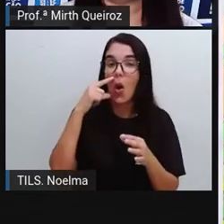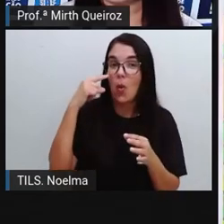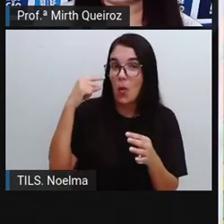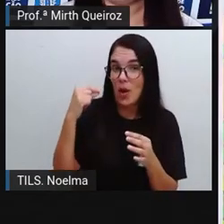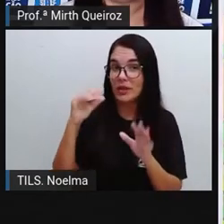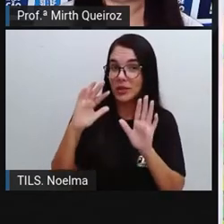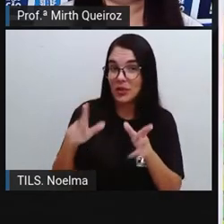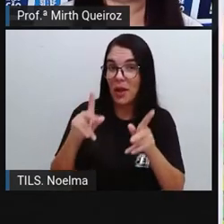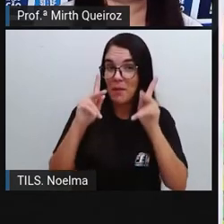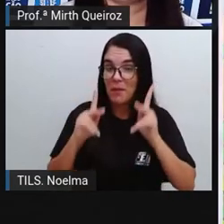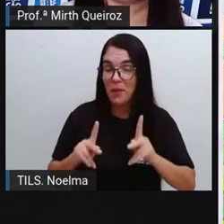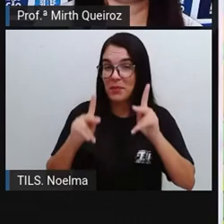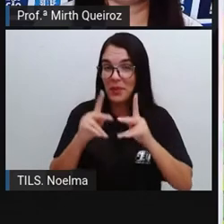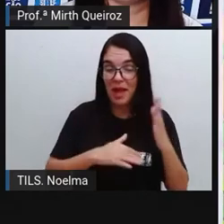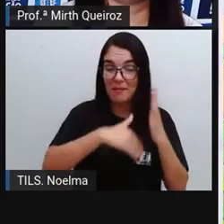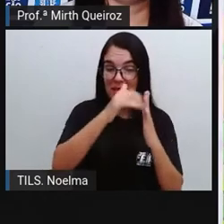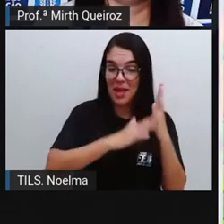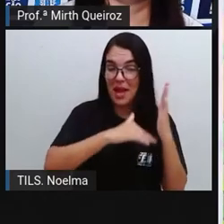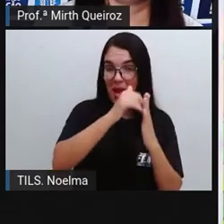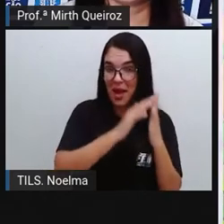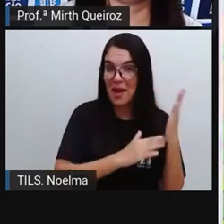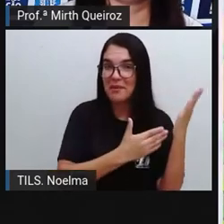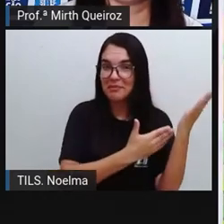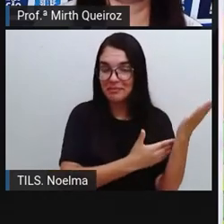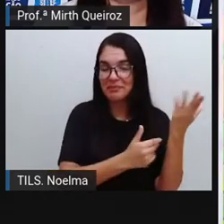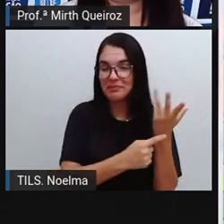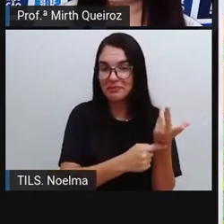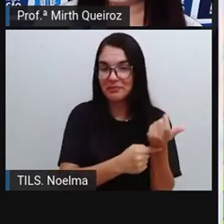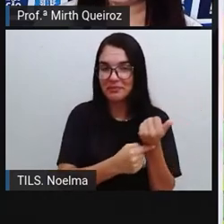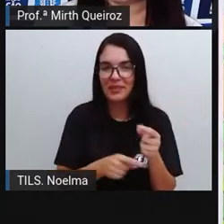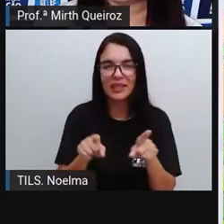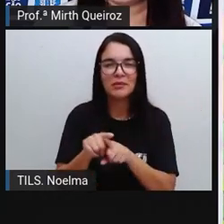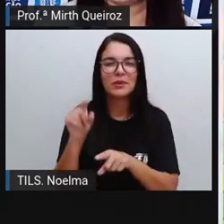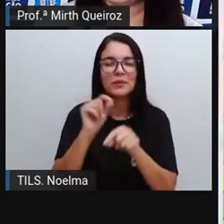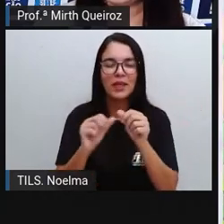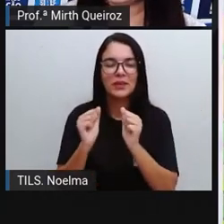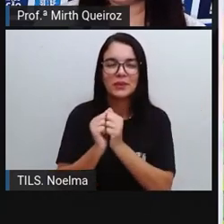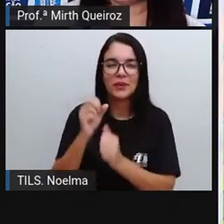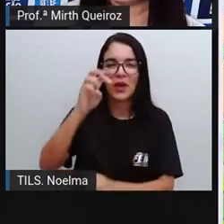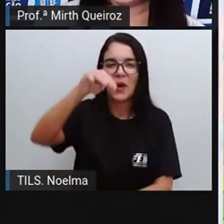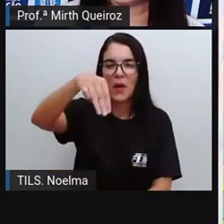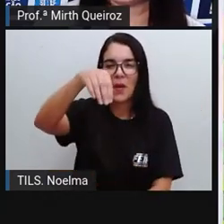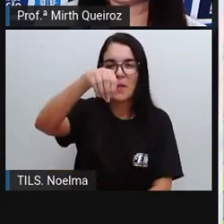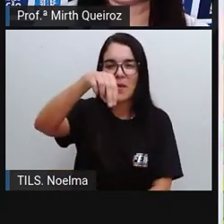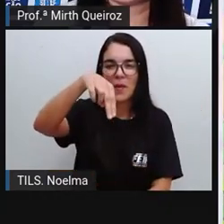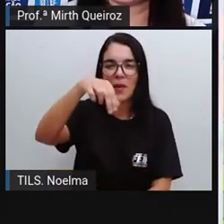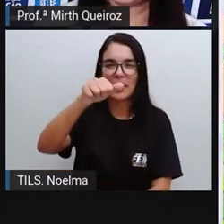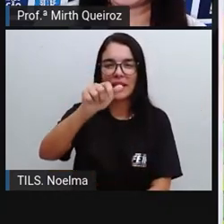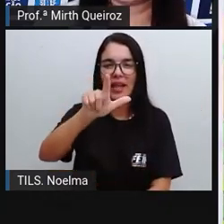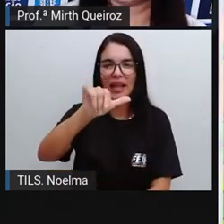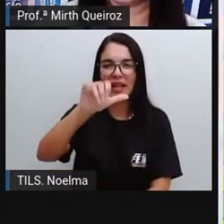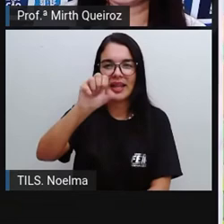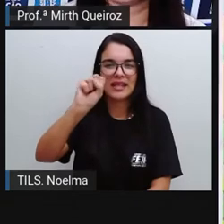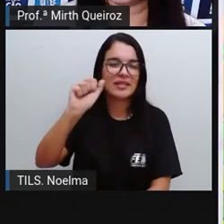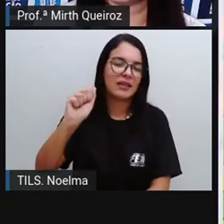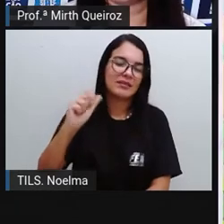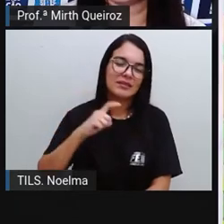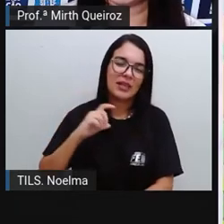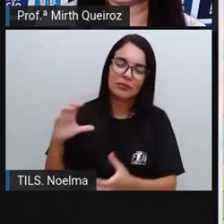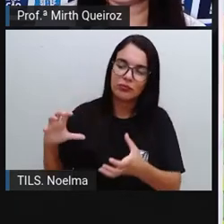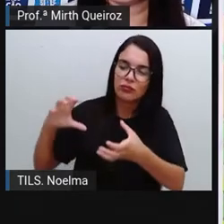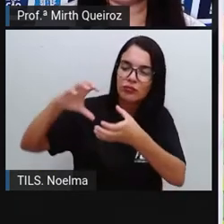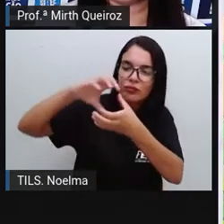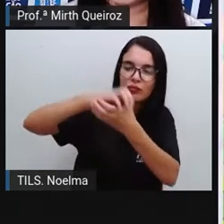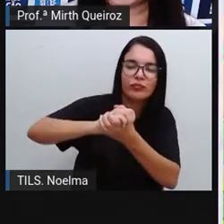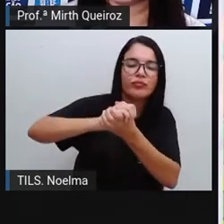já popular na obra de Romero Brito, com a imagem de Mona Lisa, né? Ele funde os dois aí, usa o gato e a imagem de